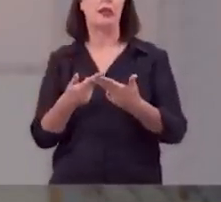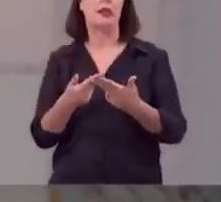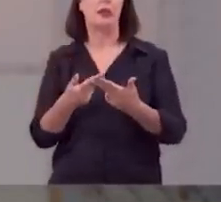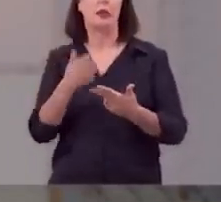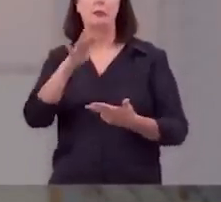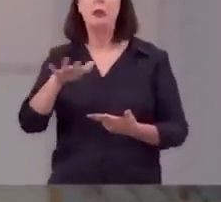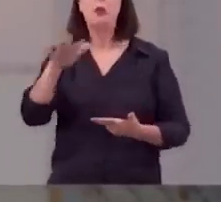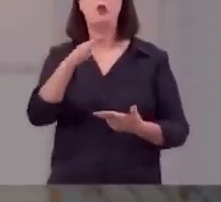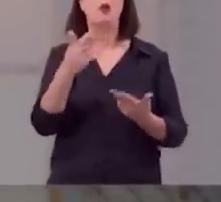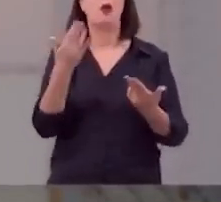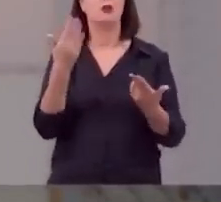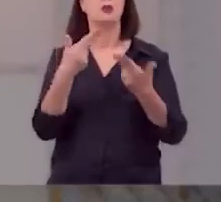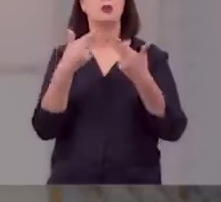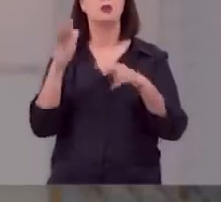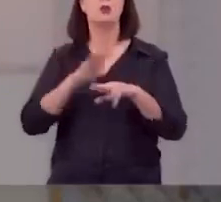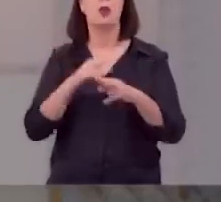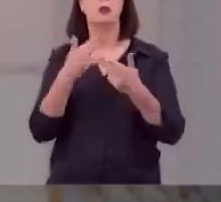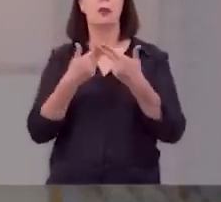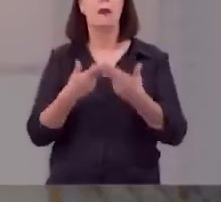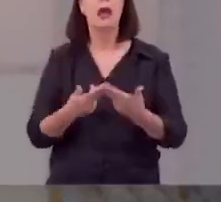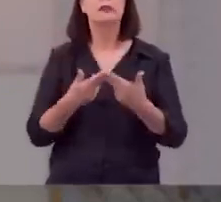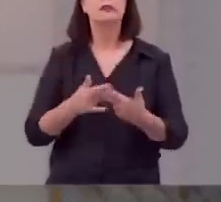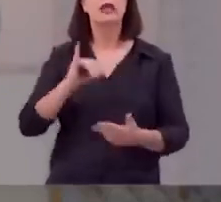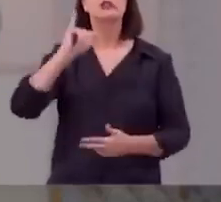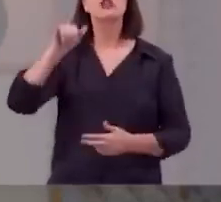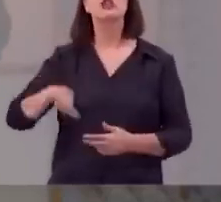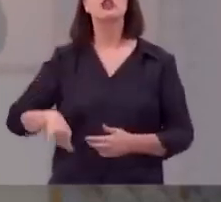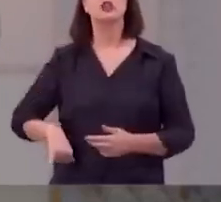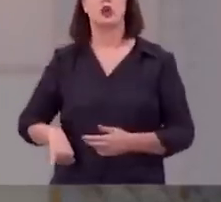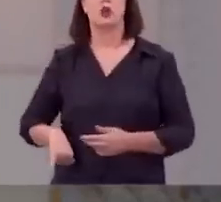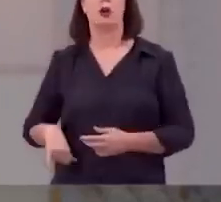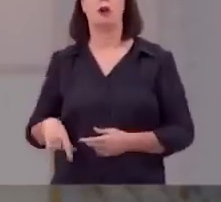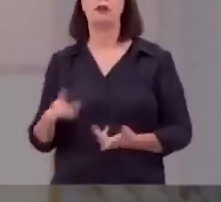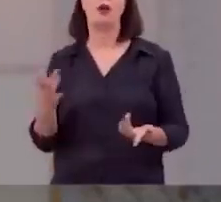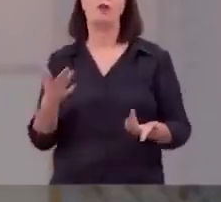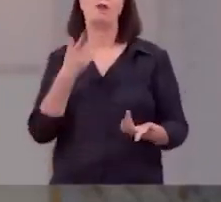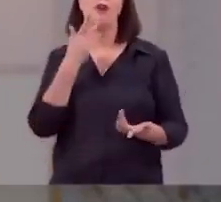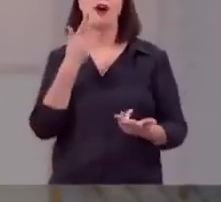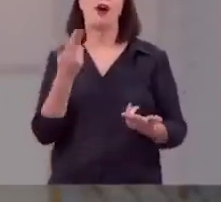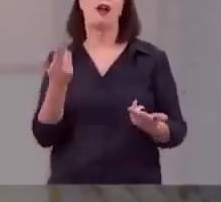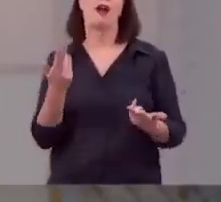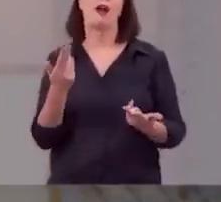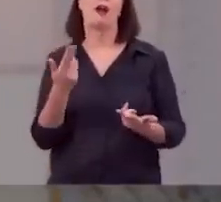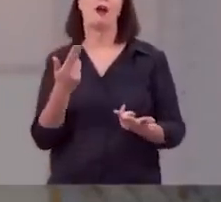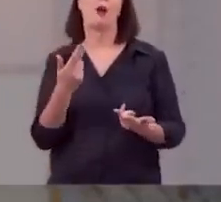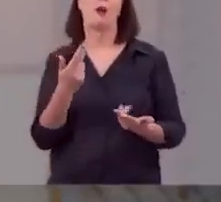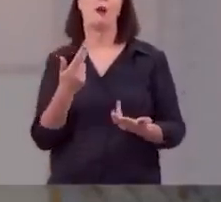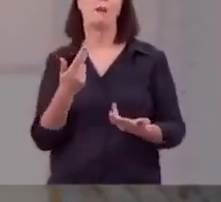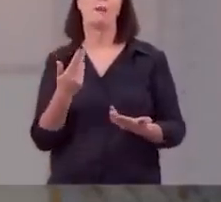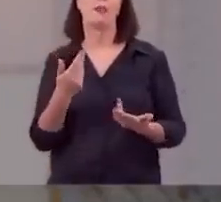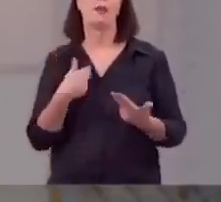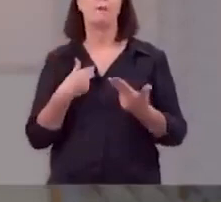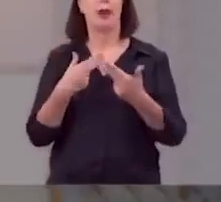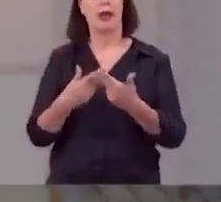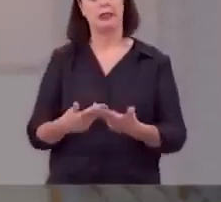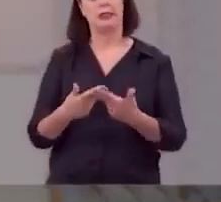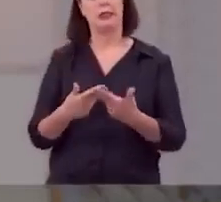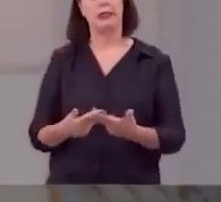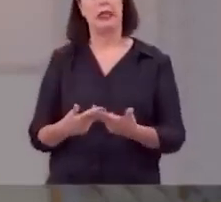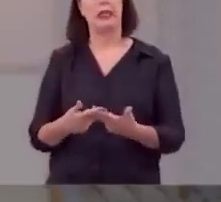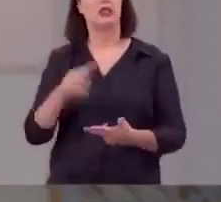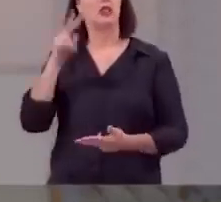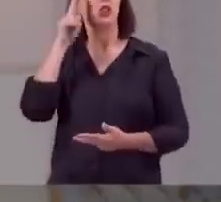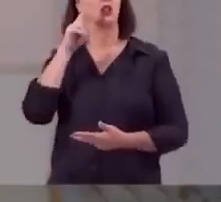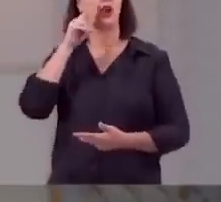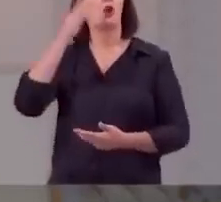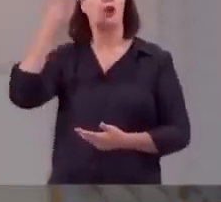quando a Bíblia fala que Jó foi paciente não fala que Jó foi um paciente ou era paciente do ponto de vista